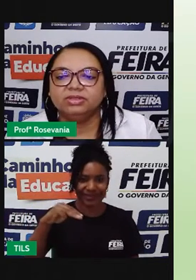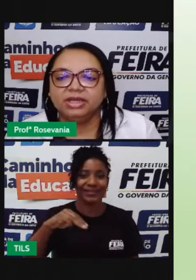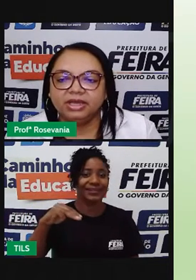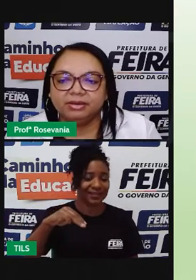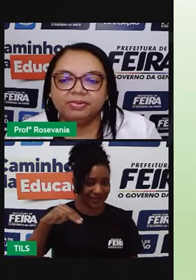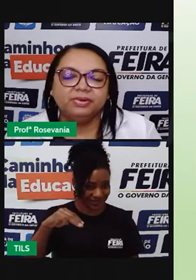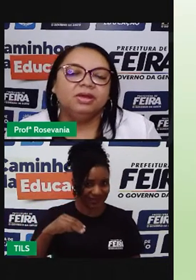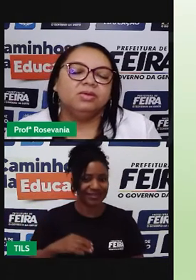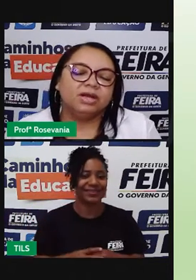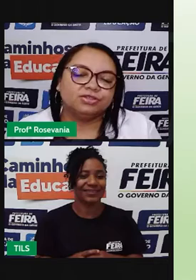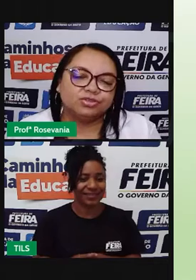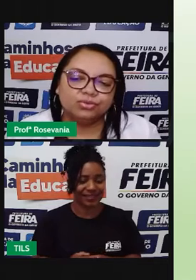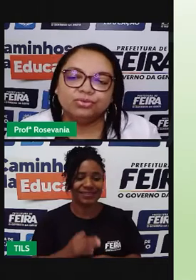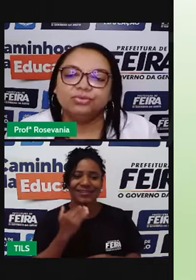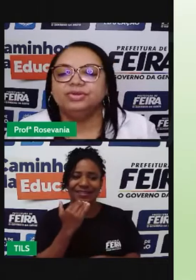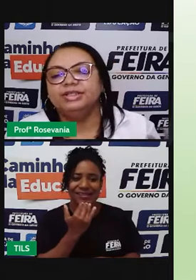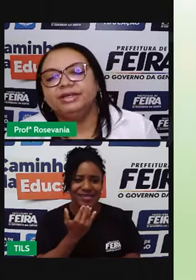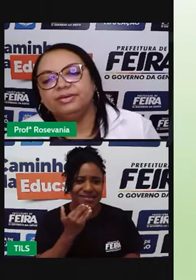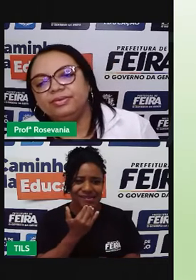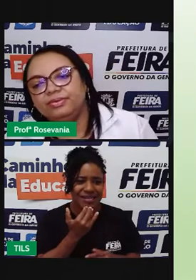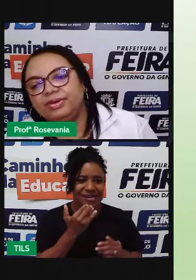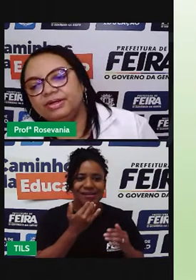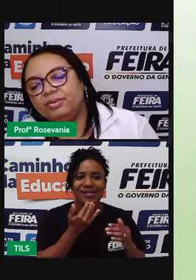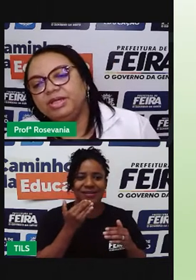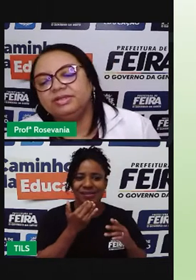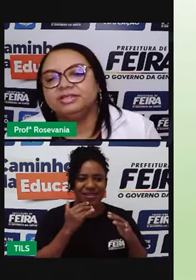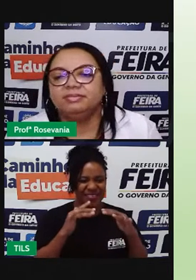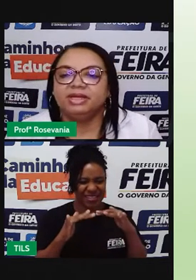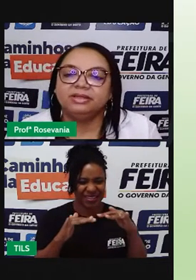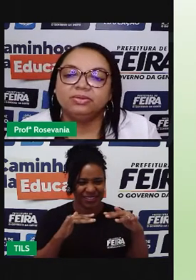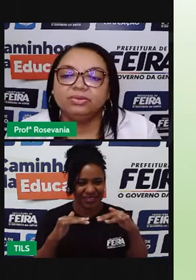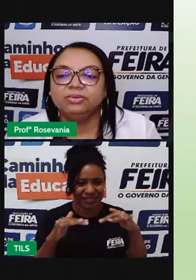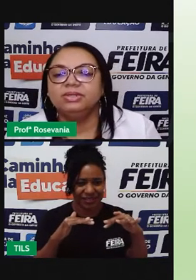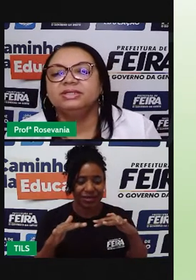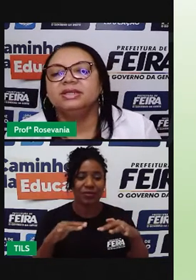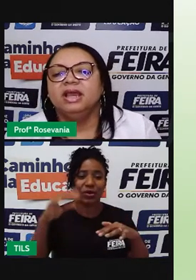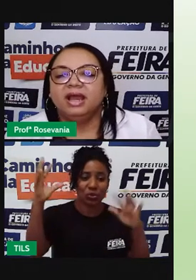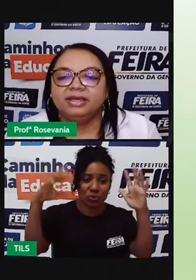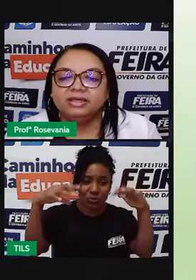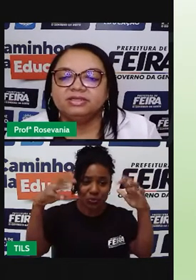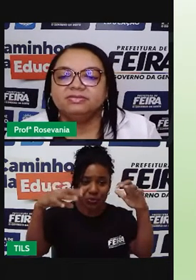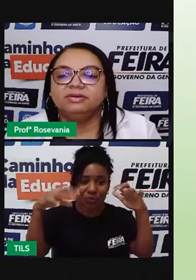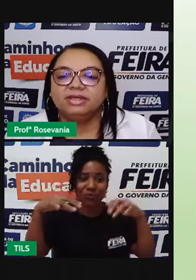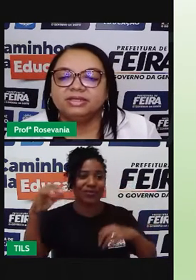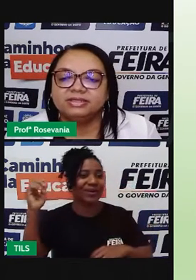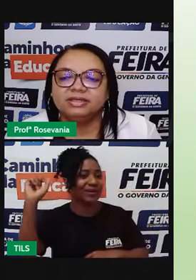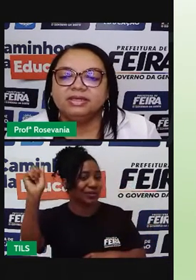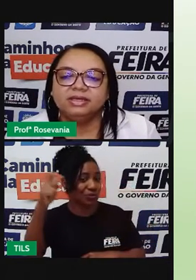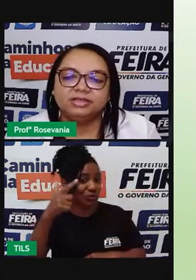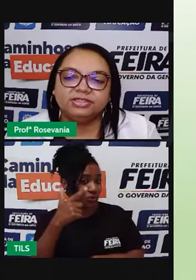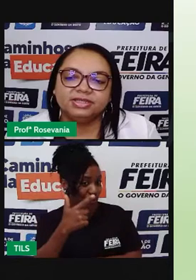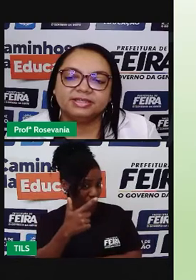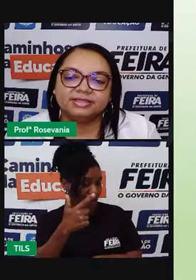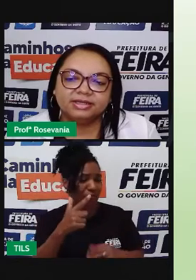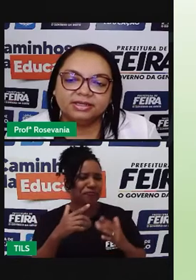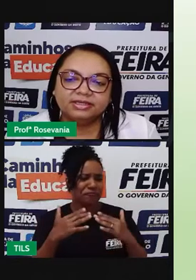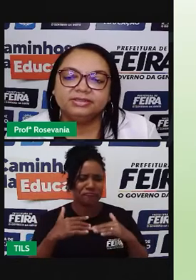ao longo do tempo, com a chuva, né, com o aumento das temperaturas. Aí eles vão, né, se